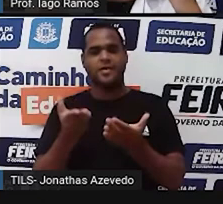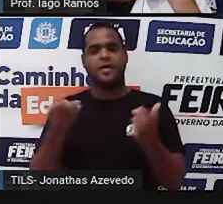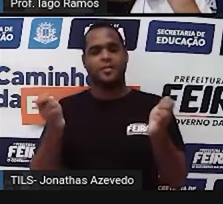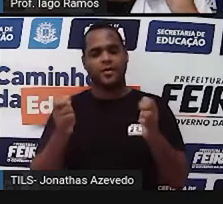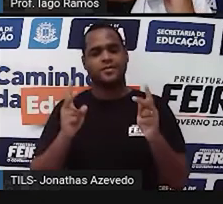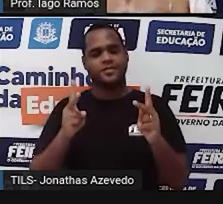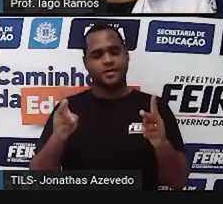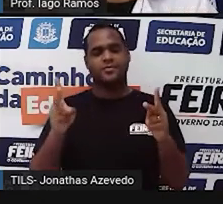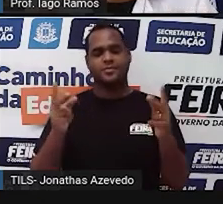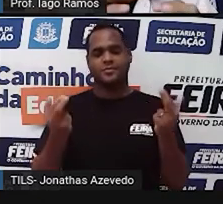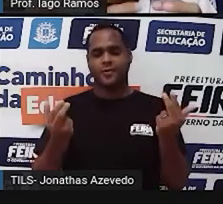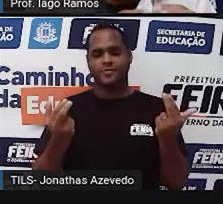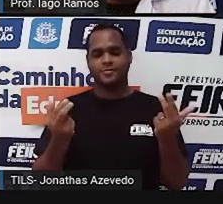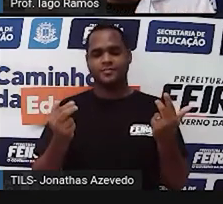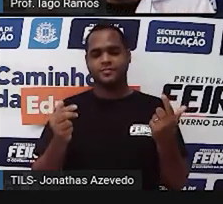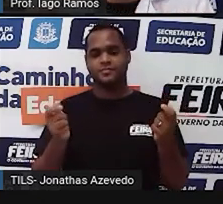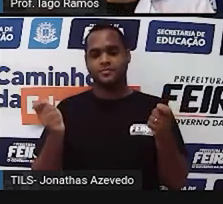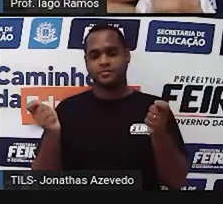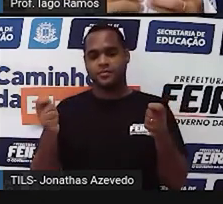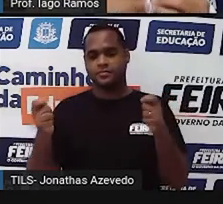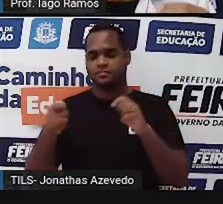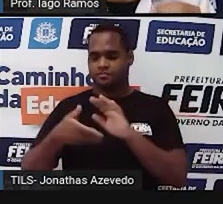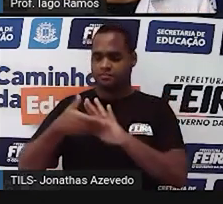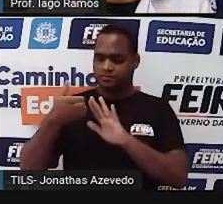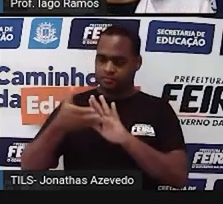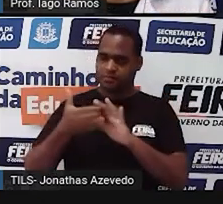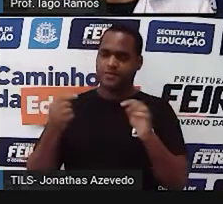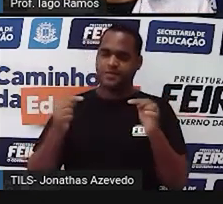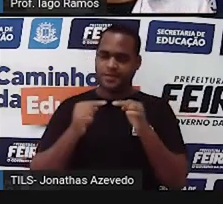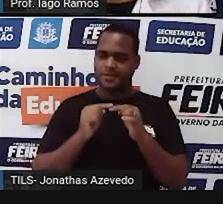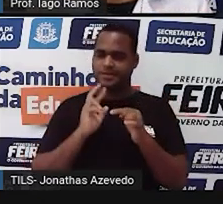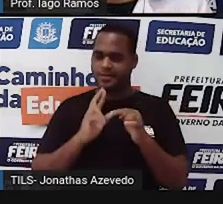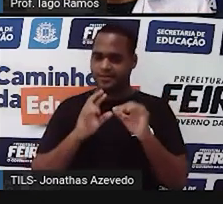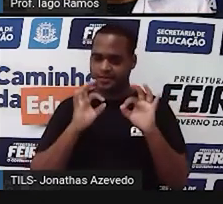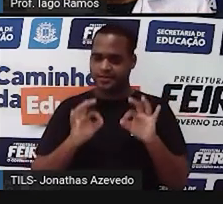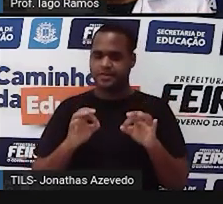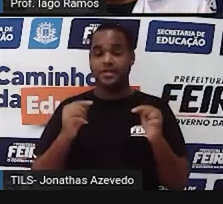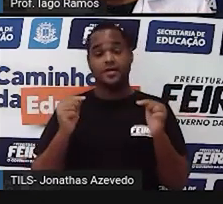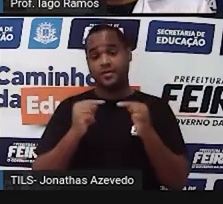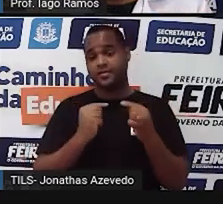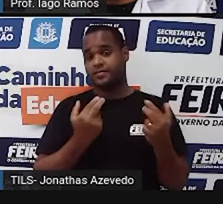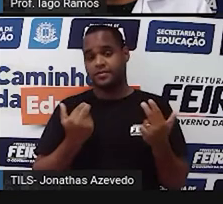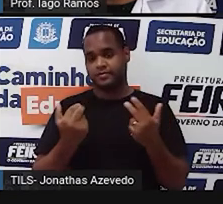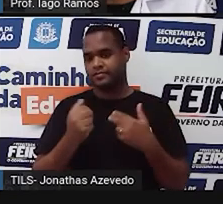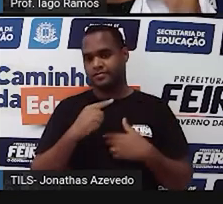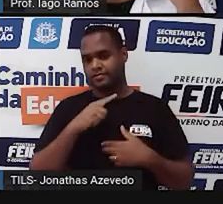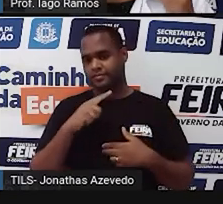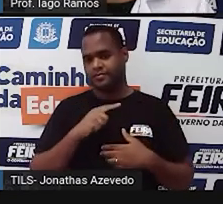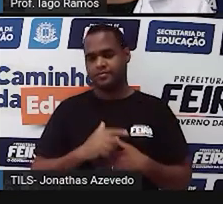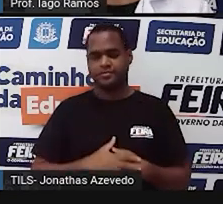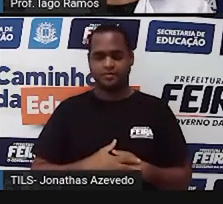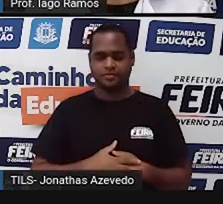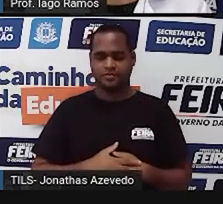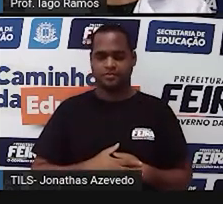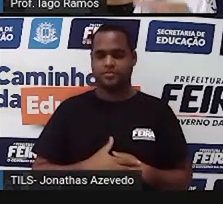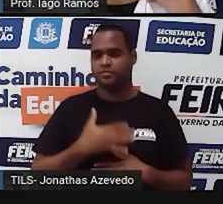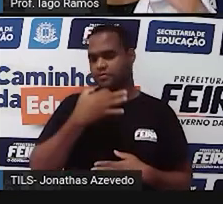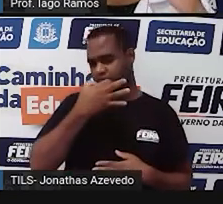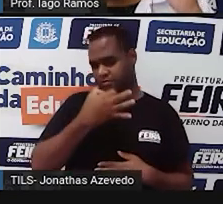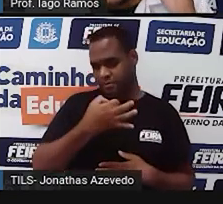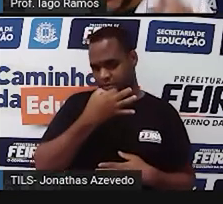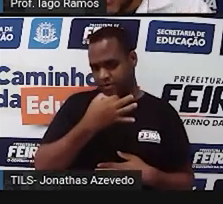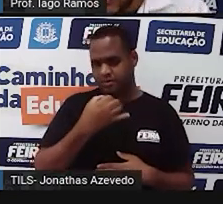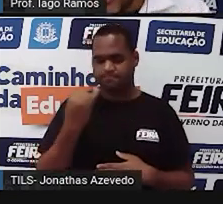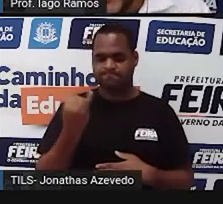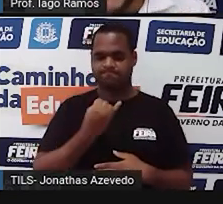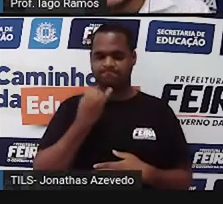continuar equilibrado, a gente tira a mesma massa, o mesmo peso. Tá? Essa dica aqui é